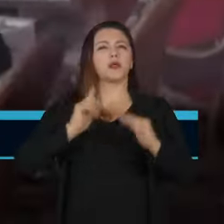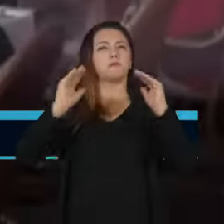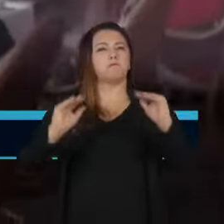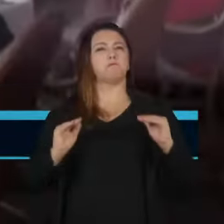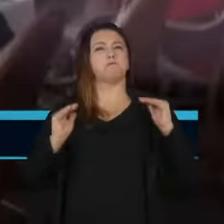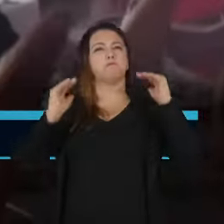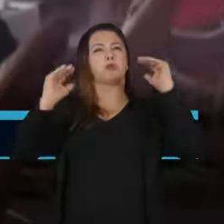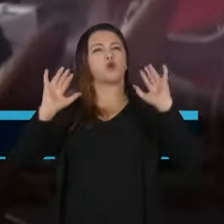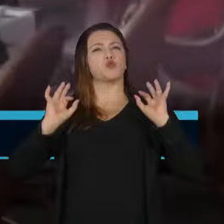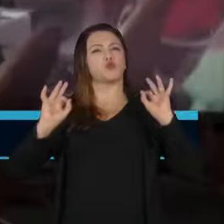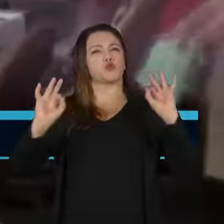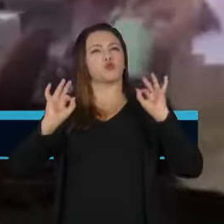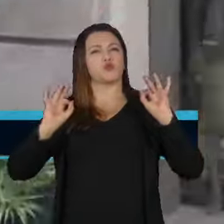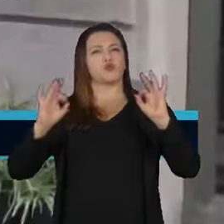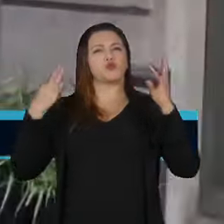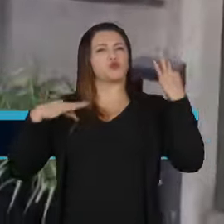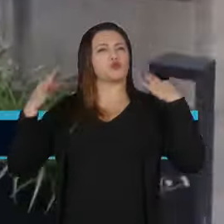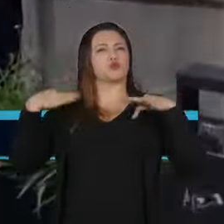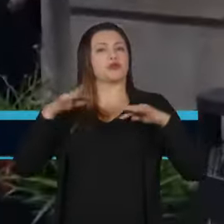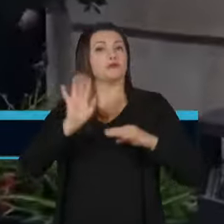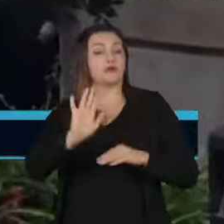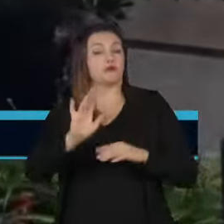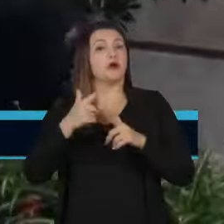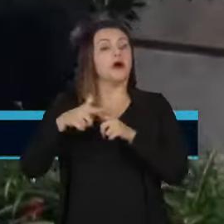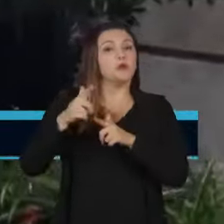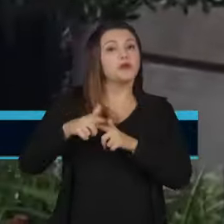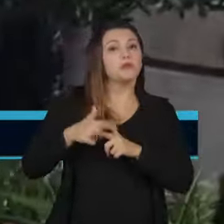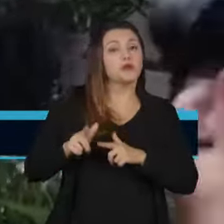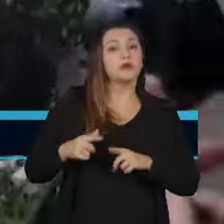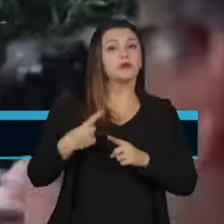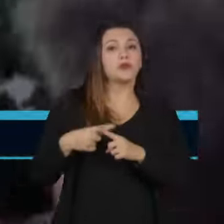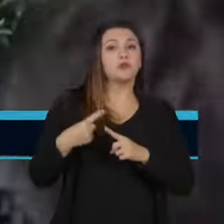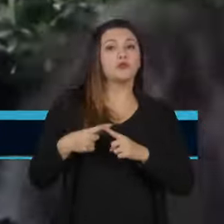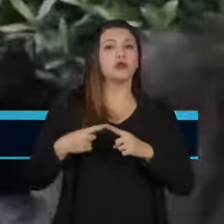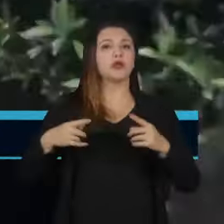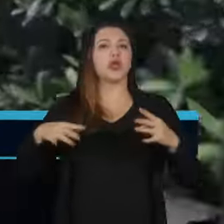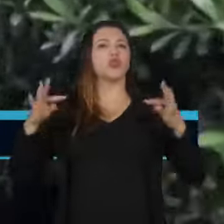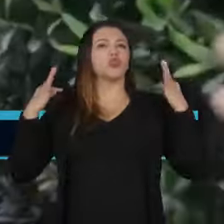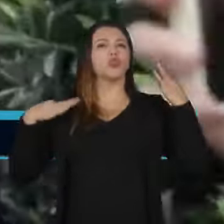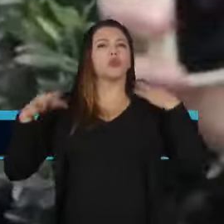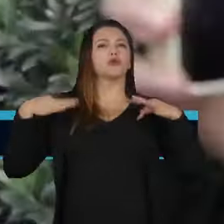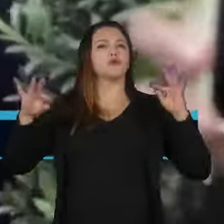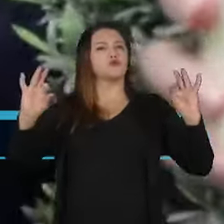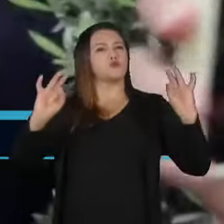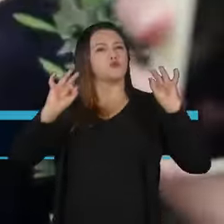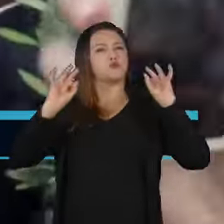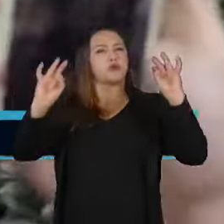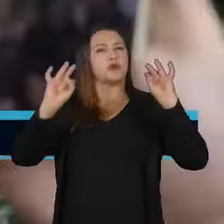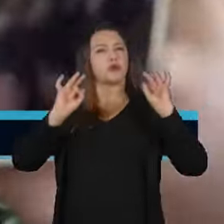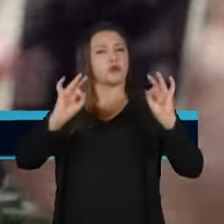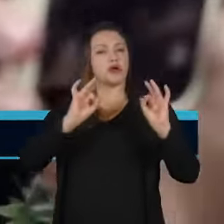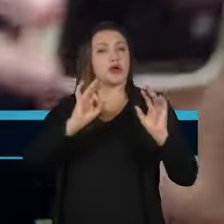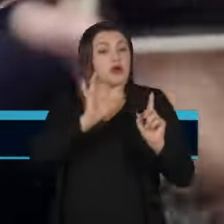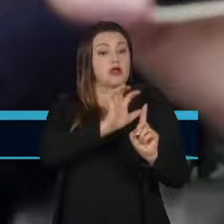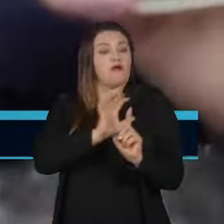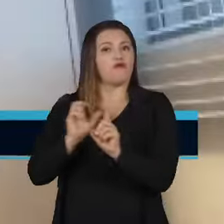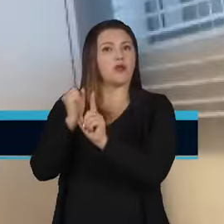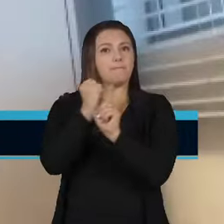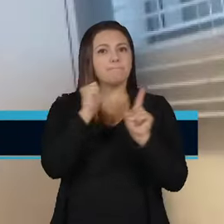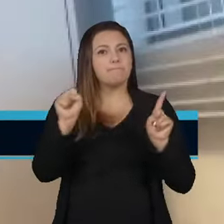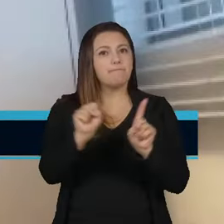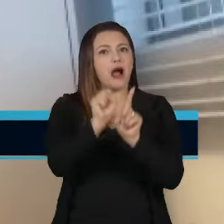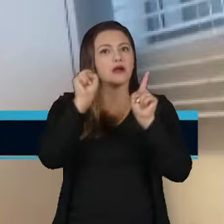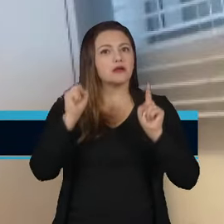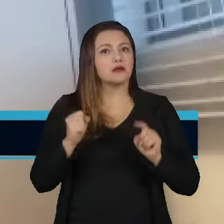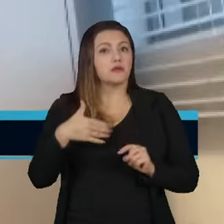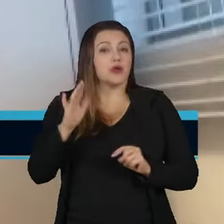autoluxo do turismo. E isso é um problema. Por quê? Por que o autoluxo, o autoturismo, ele vem a impactar muito mais? Primeiro, porque as pessoas